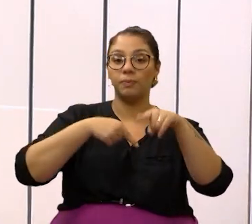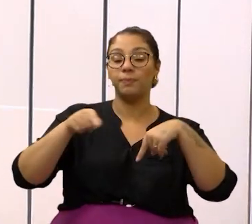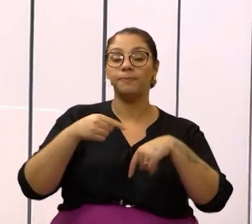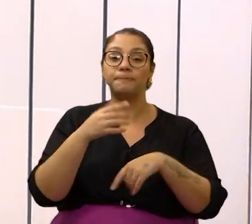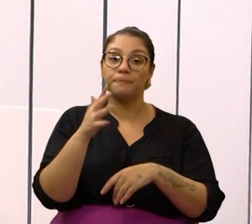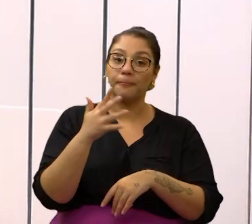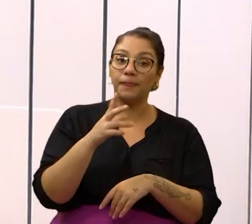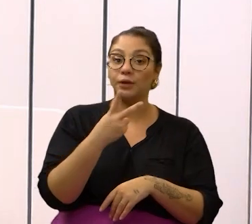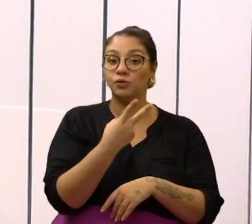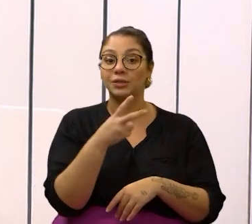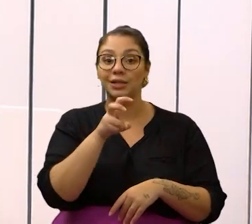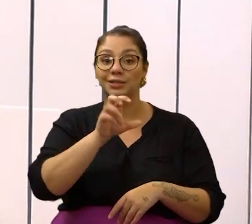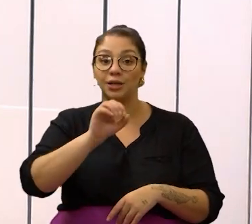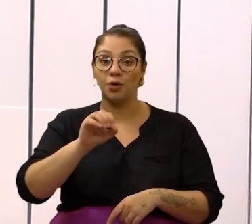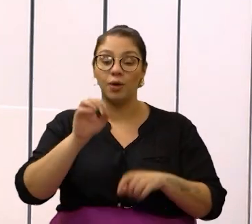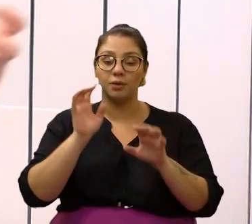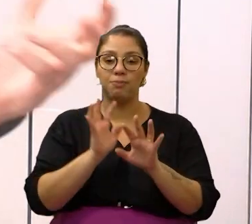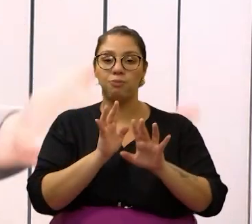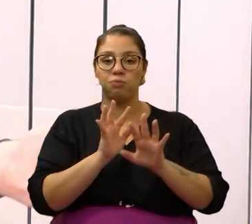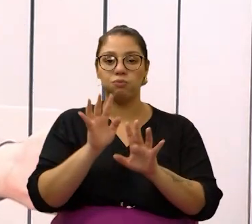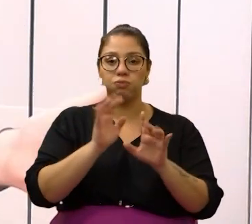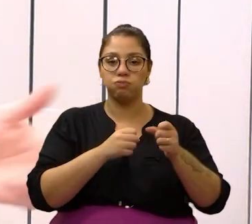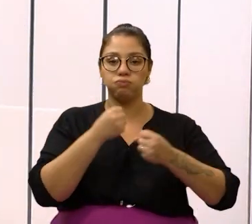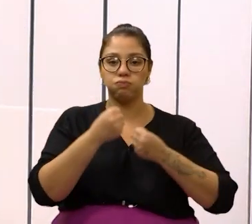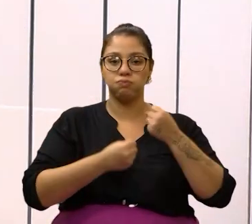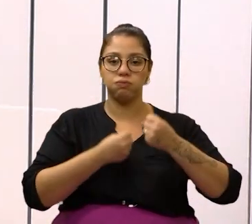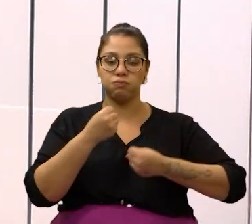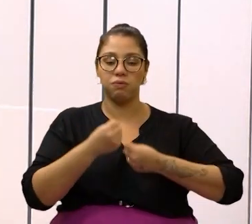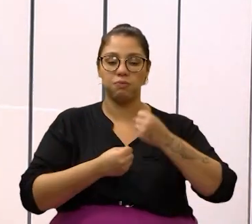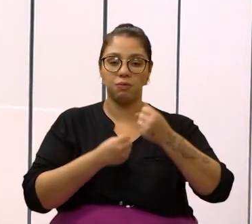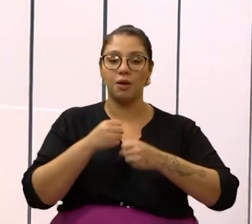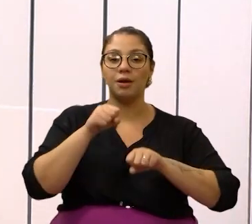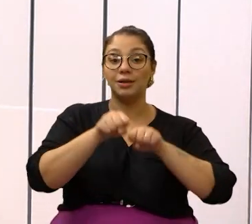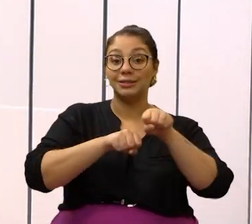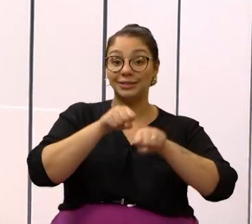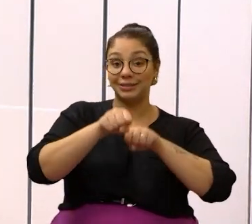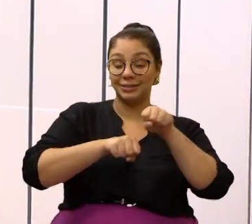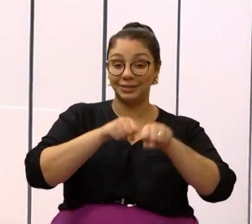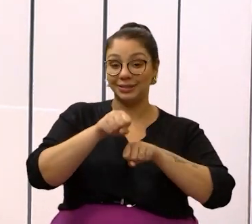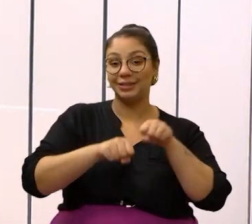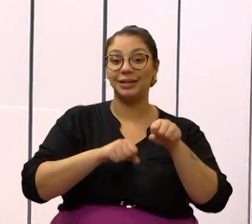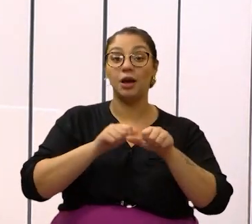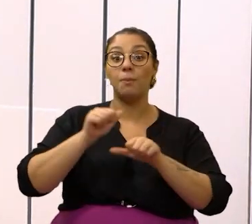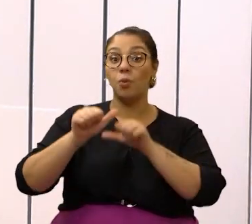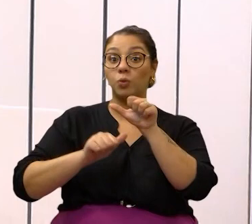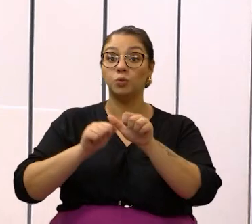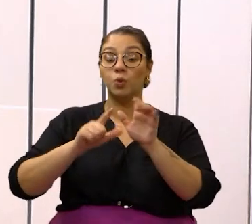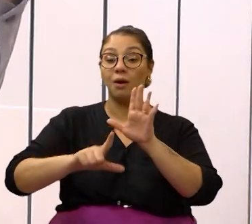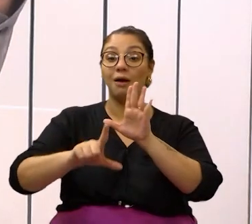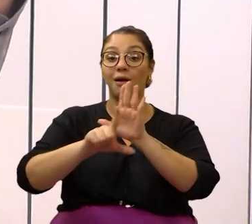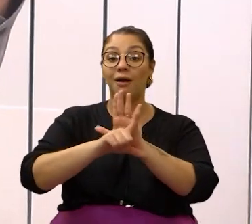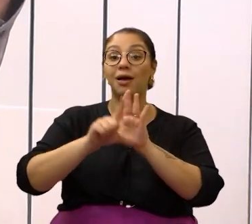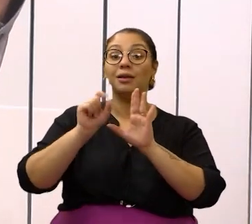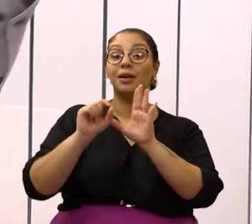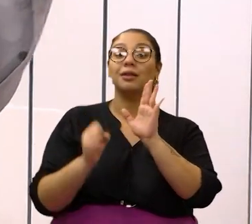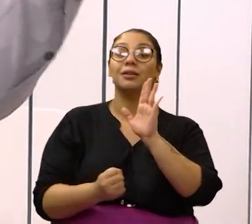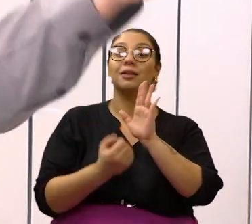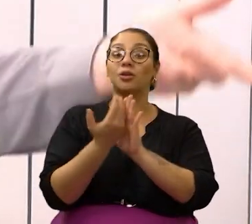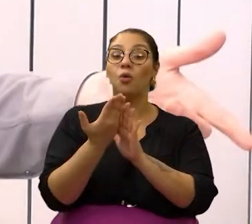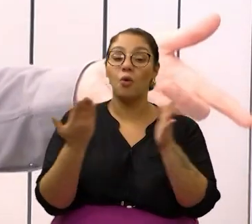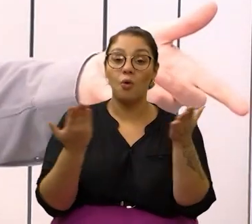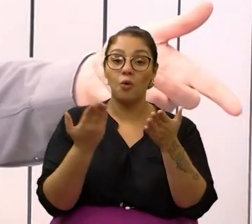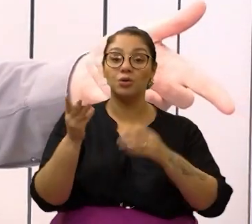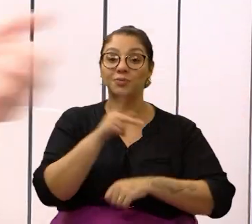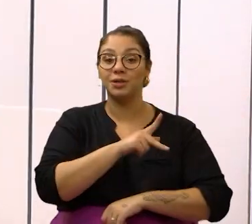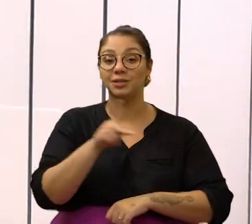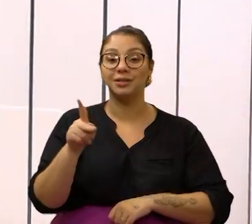250 participantes. A prova Tiradentes de Ciclismo se transformou em lei. Autoria do vereador